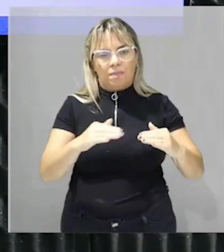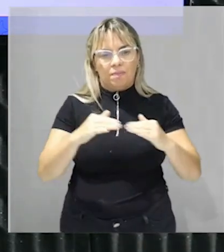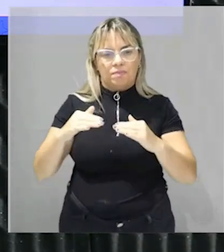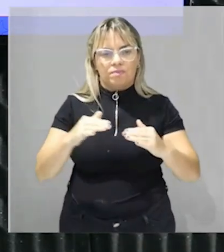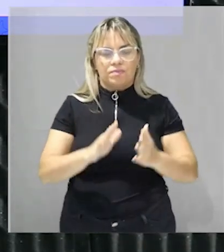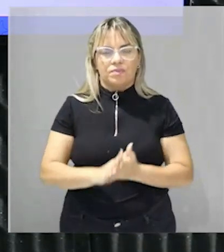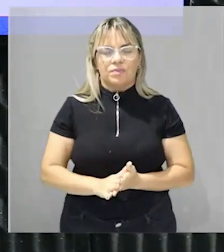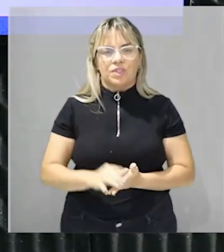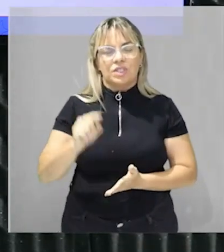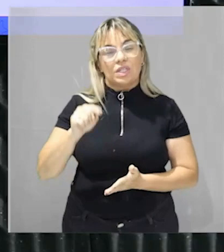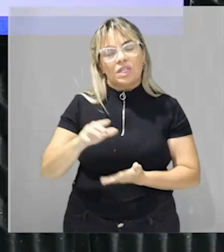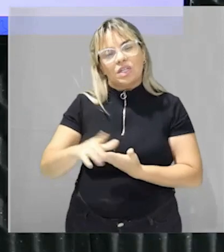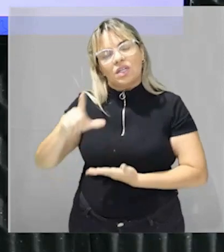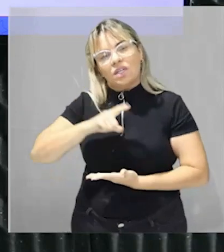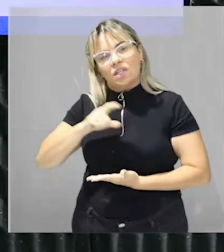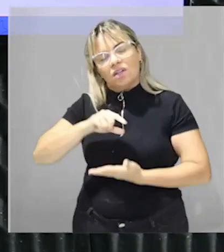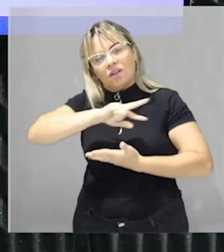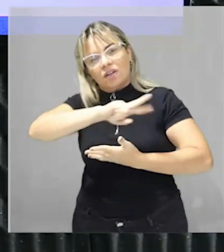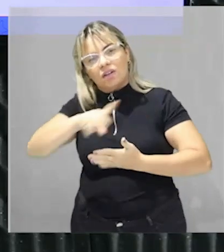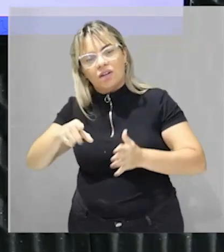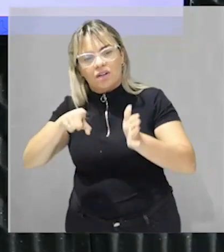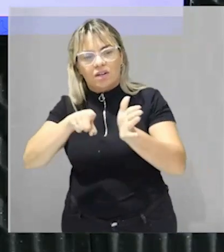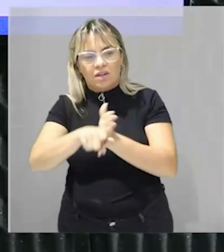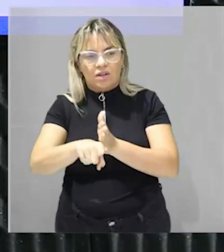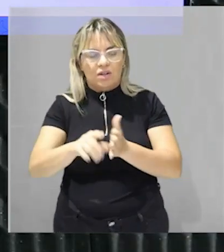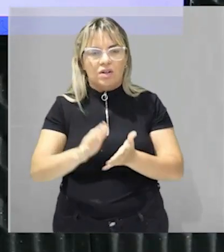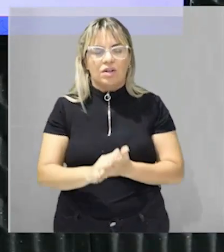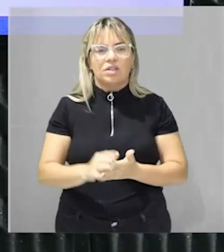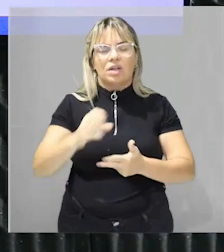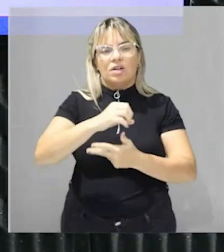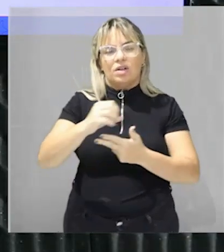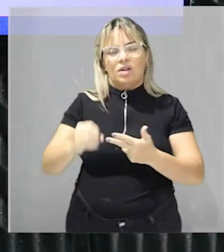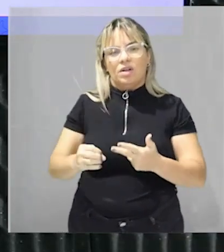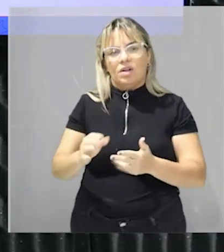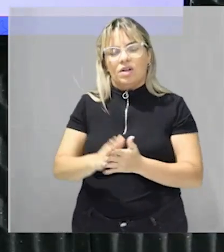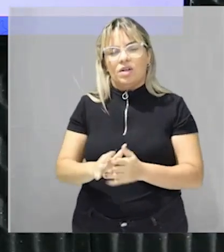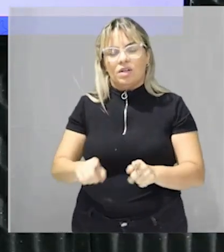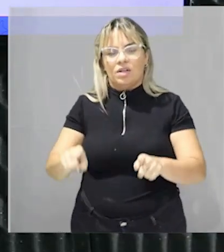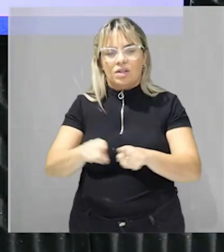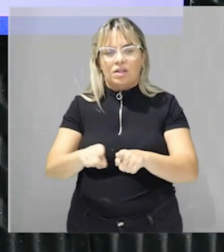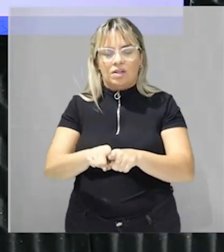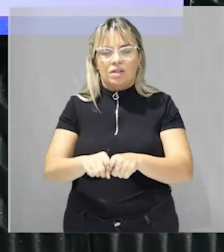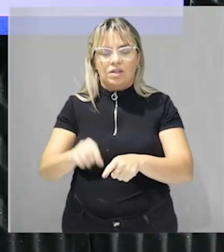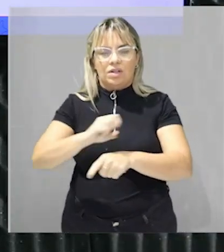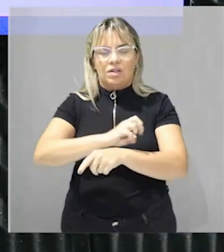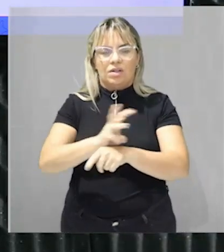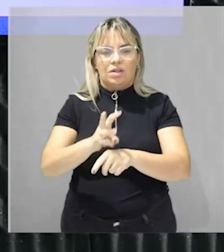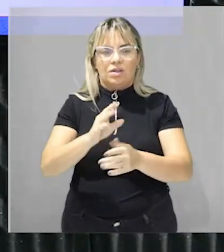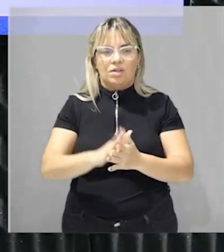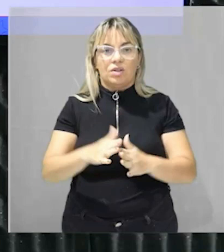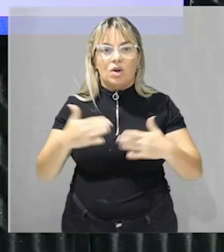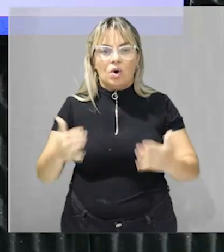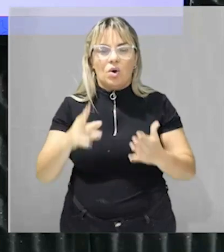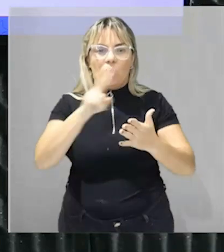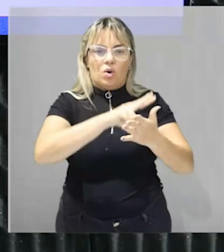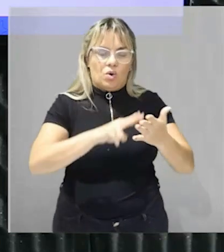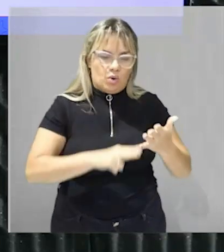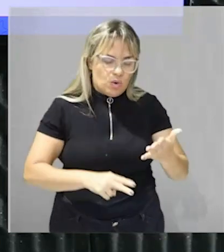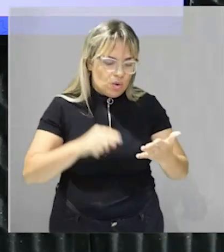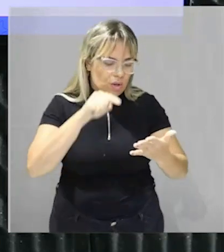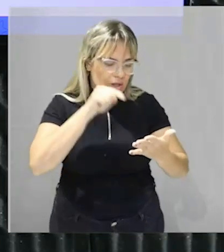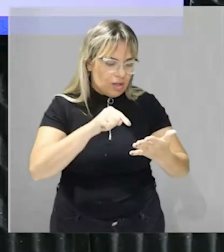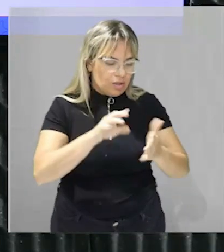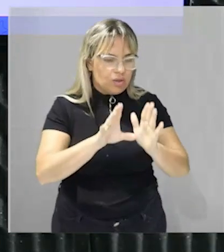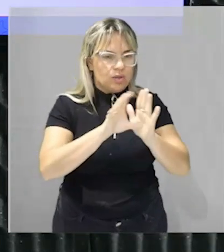questões tanto do ENEM quanto da UEMA que só lendo o conceito só lendo a